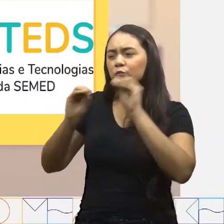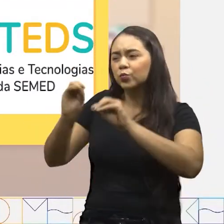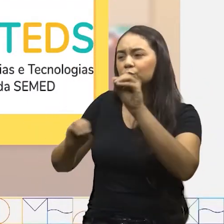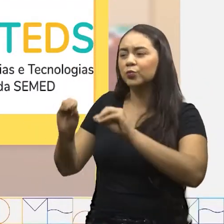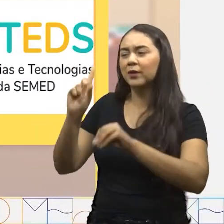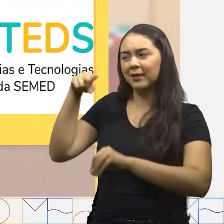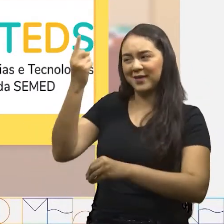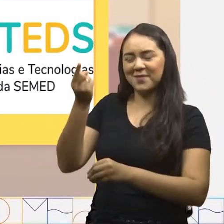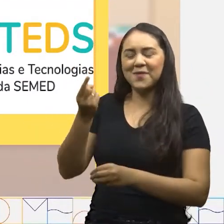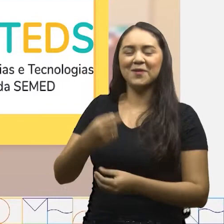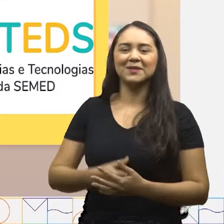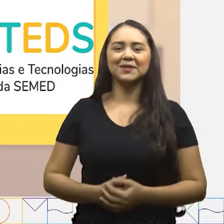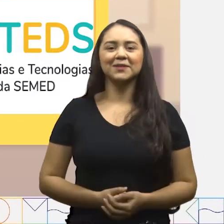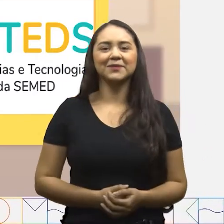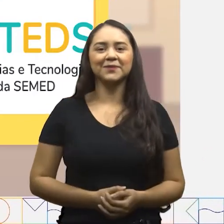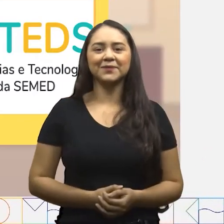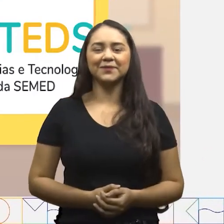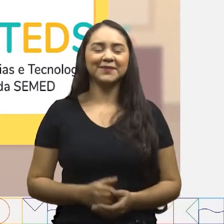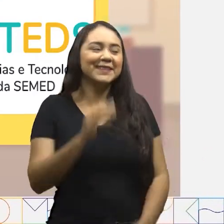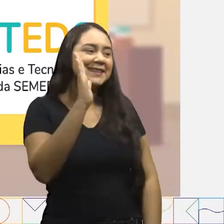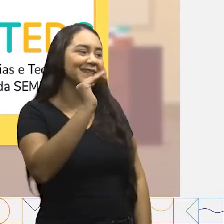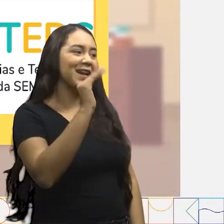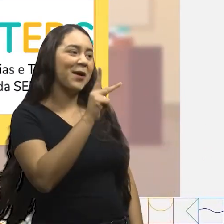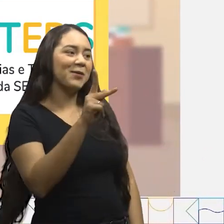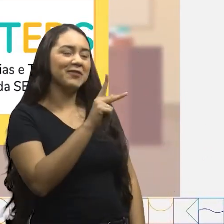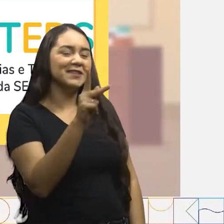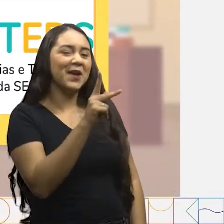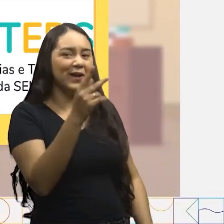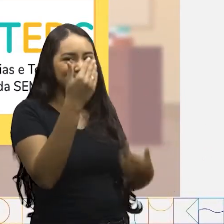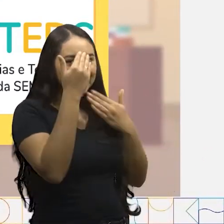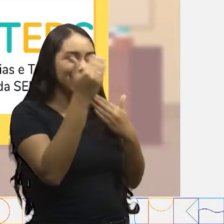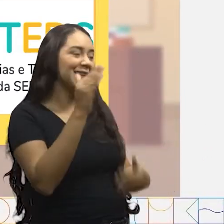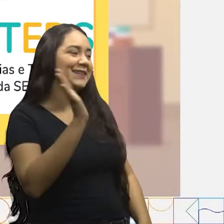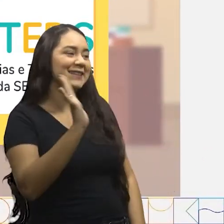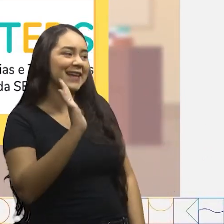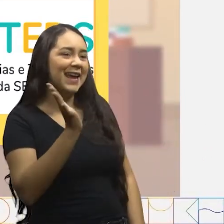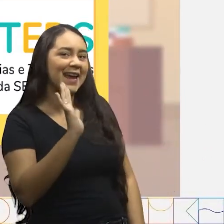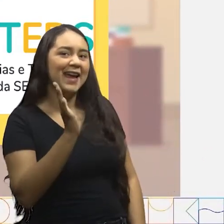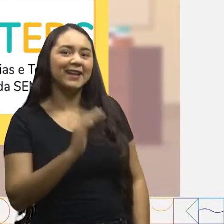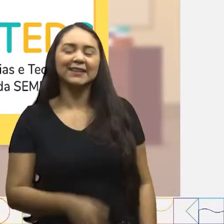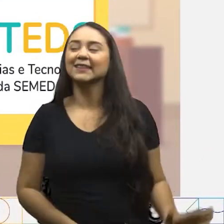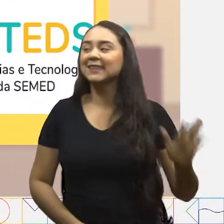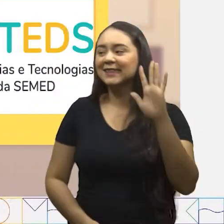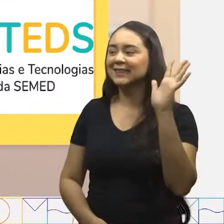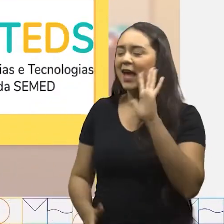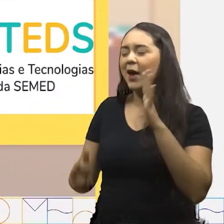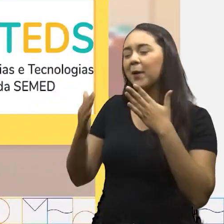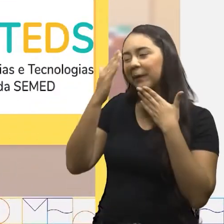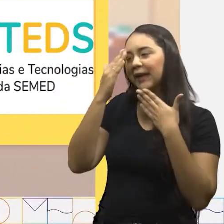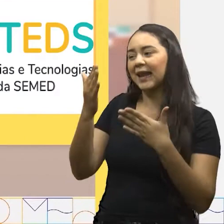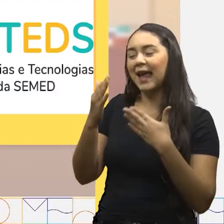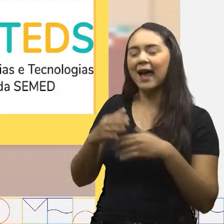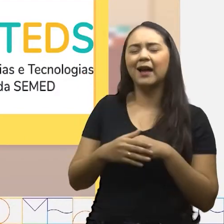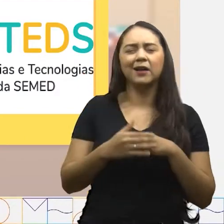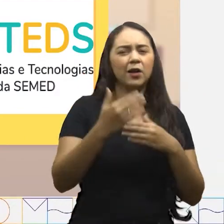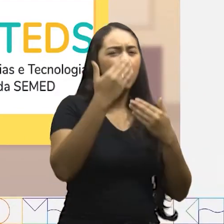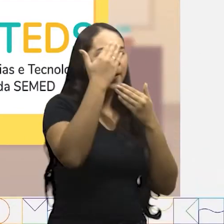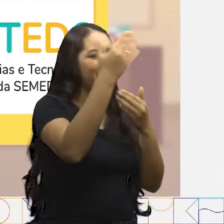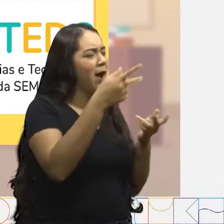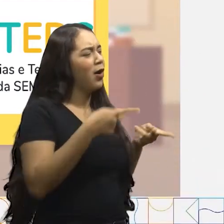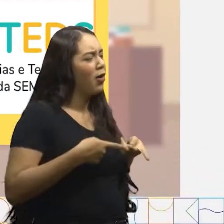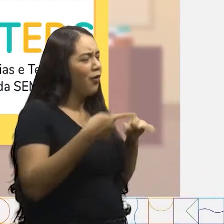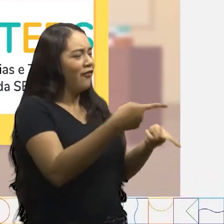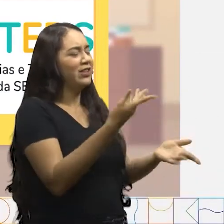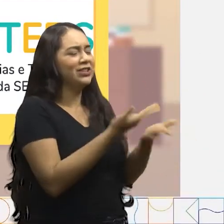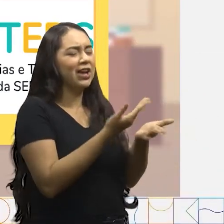beijo e até a próxima! Tchau, professora! Tchau, professora Arícia! Obrigada pelo convite Foi muito